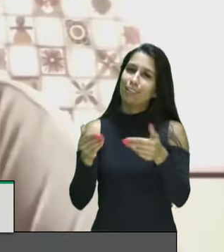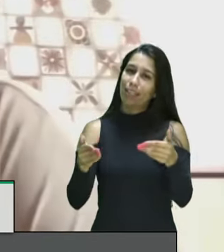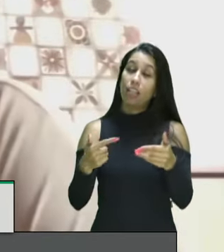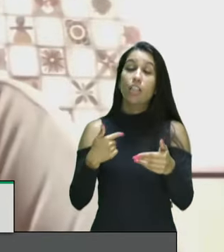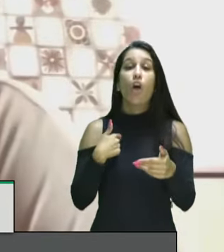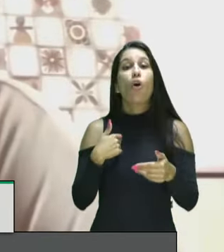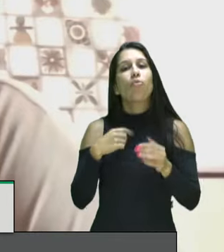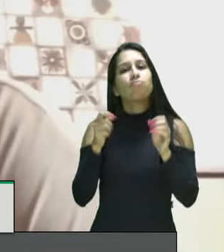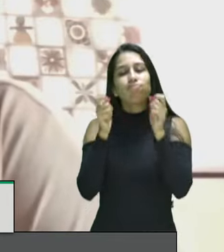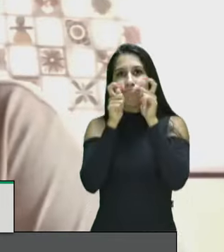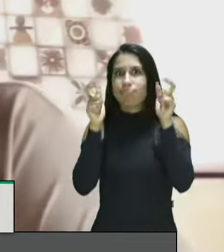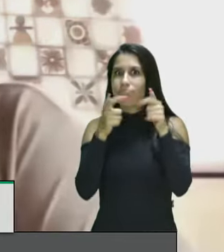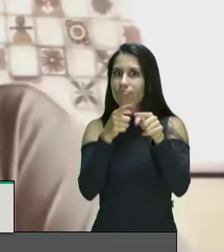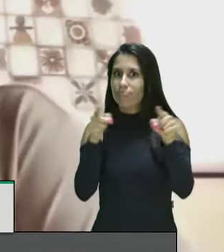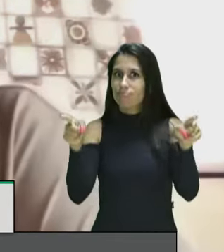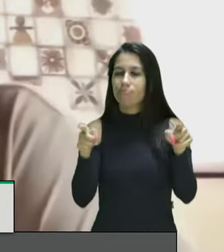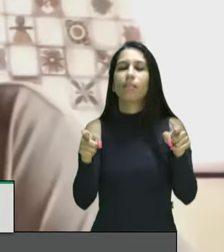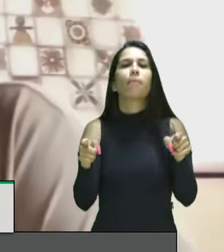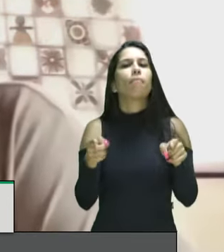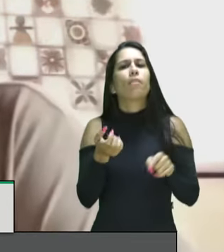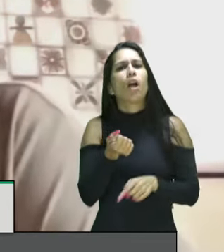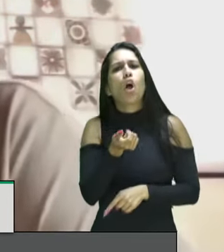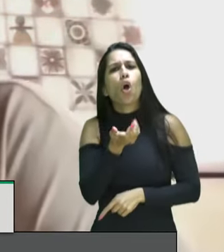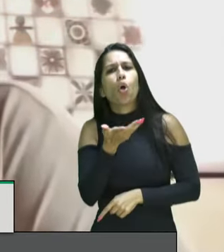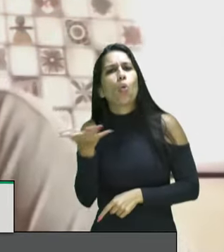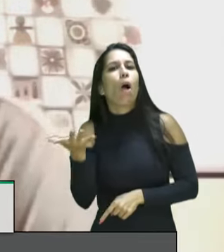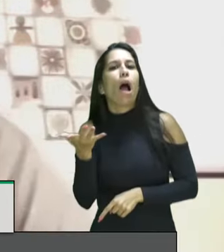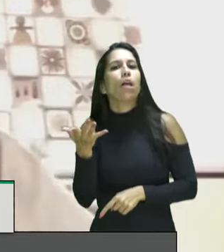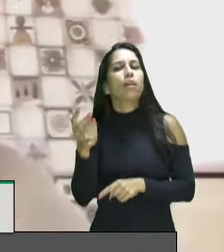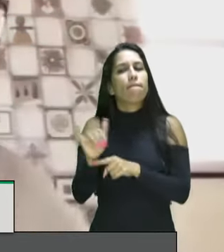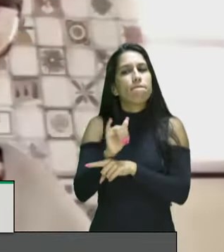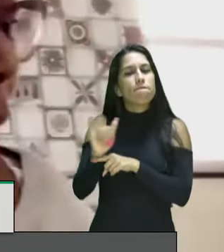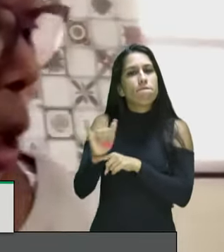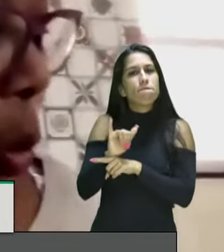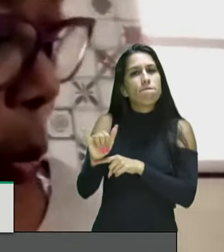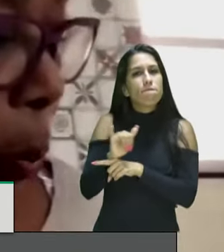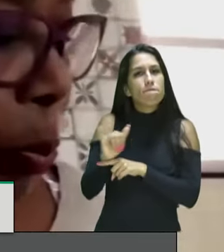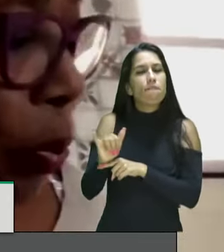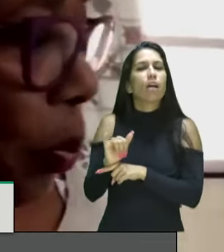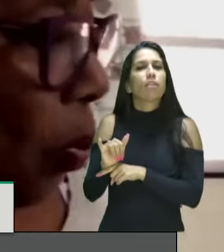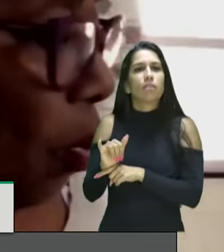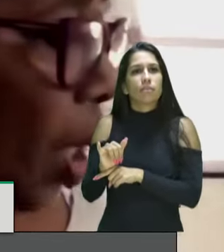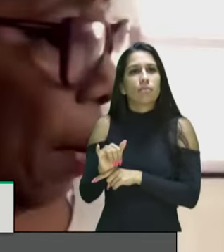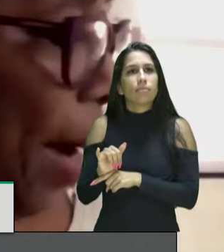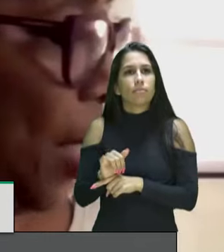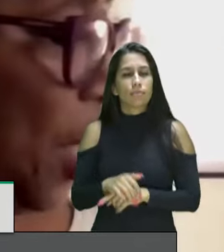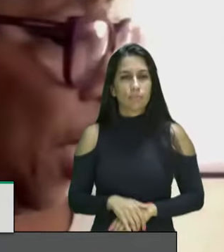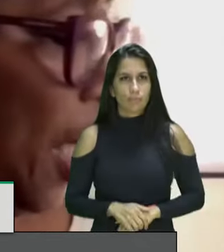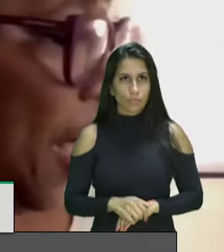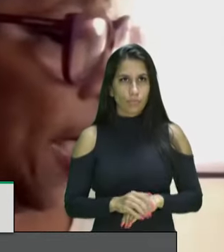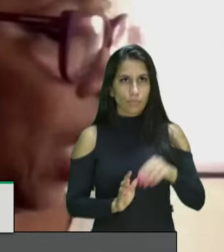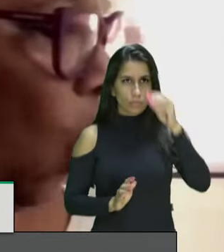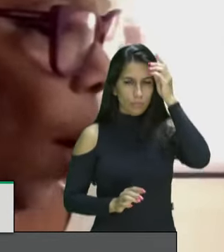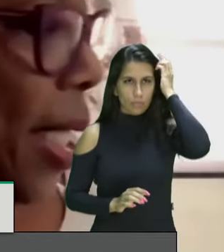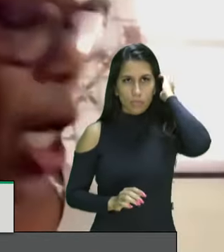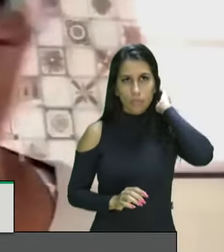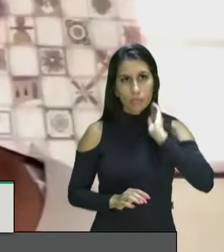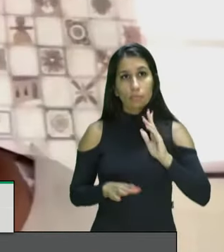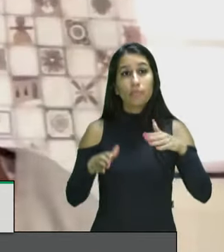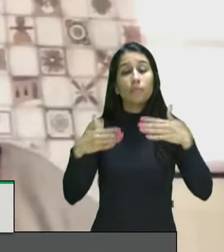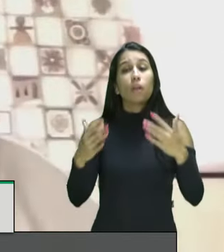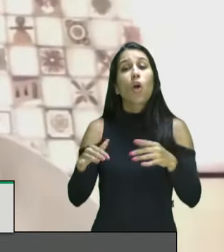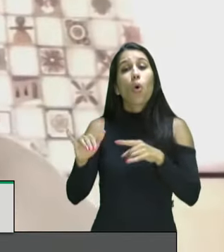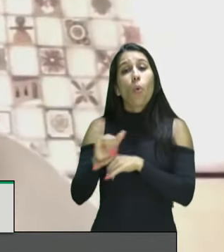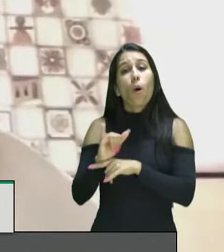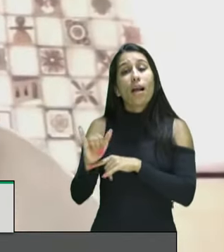chamar a atenção o me preocupa é seguinte quais são os instrumentos doutor Murilo Martínez quais são